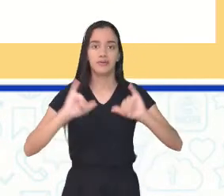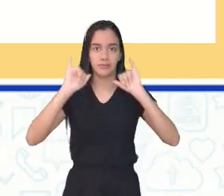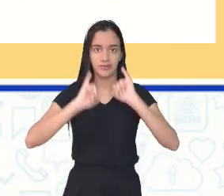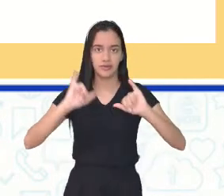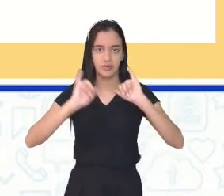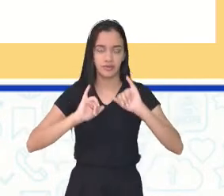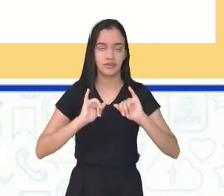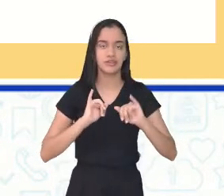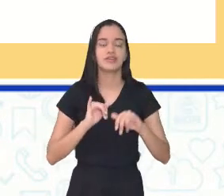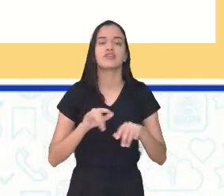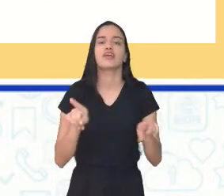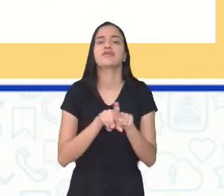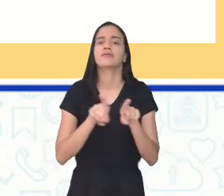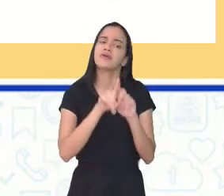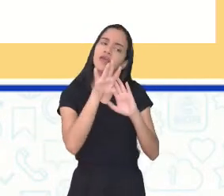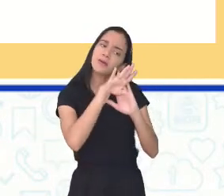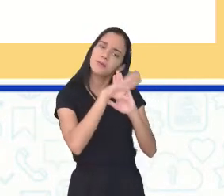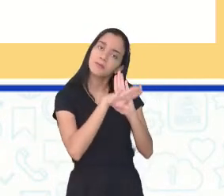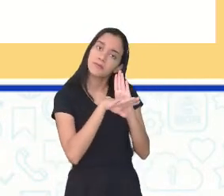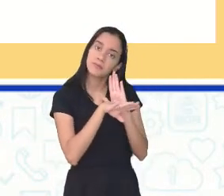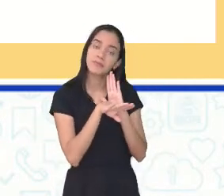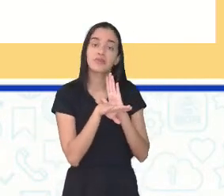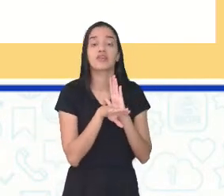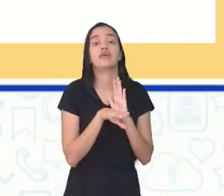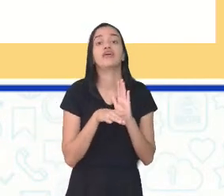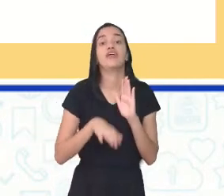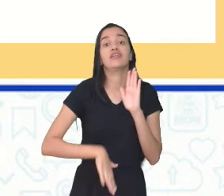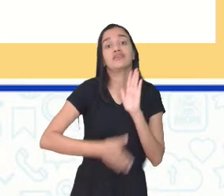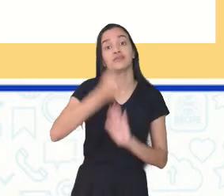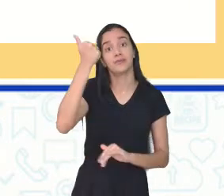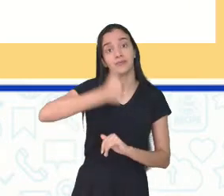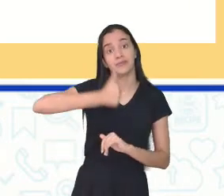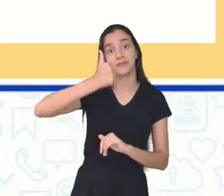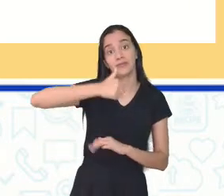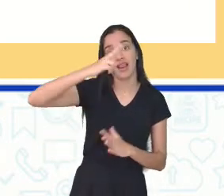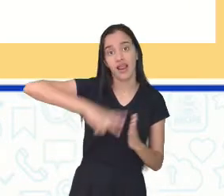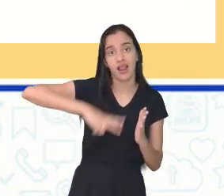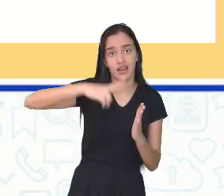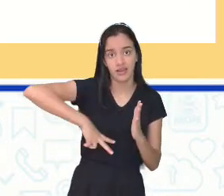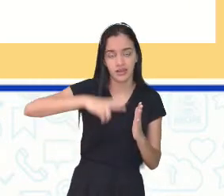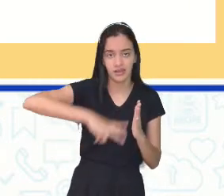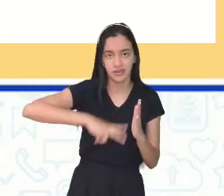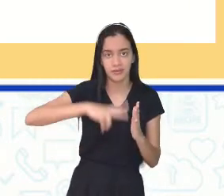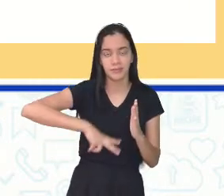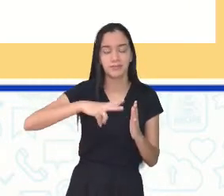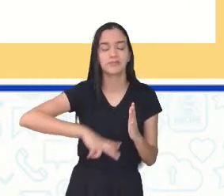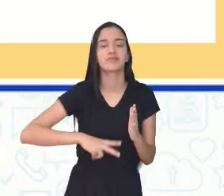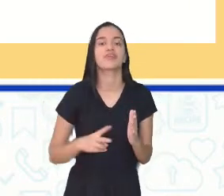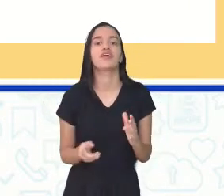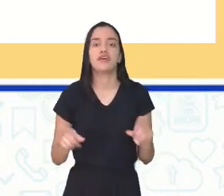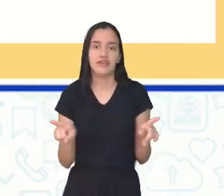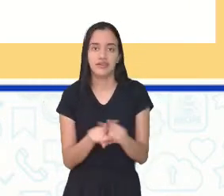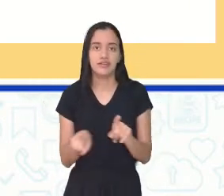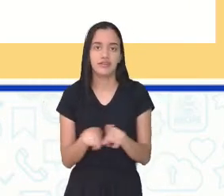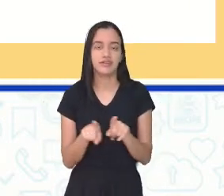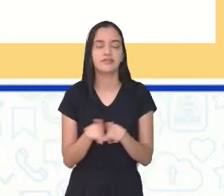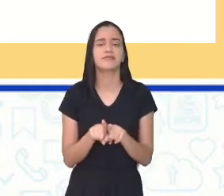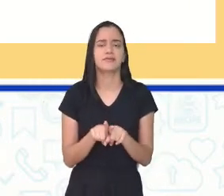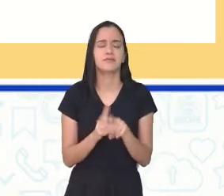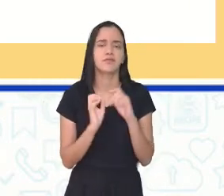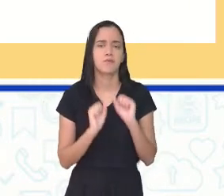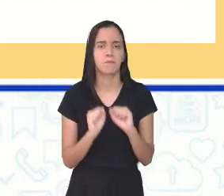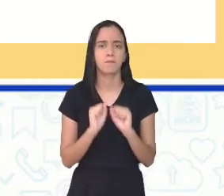prepara essa matéria. Eles devem ser os primeiros a lerem essa matéria. E aí, também